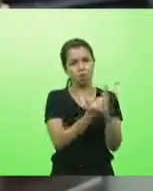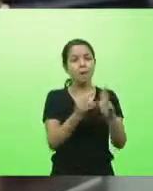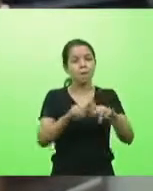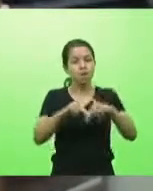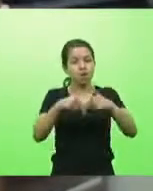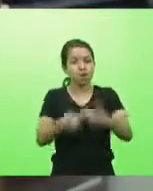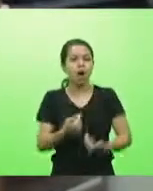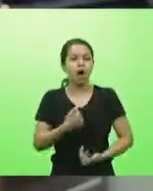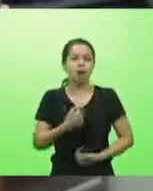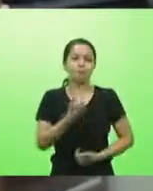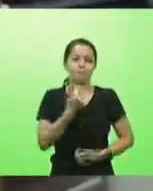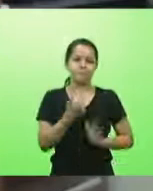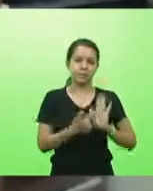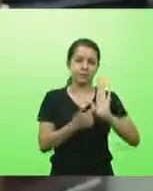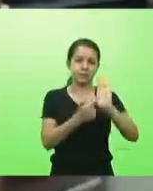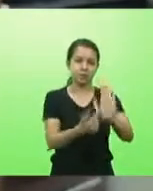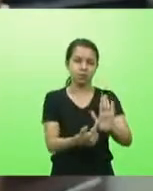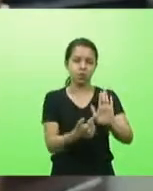a todos os